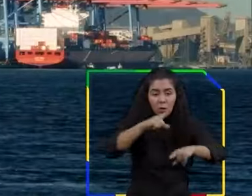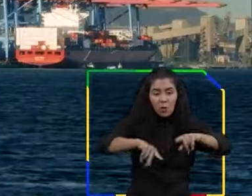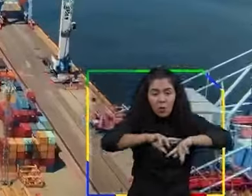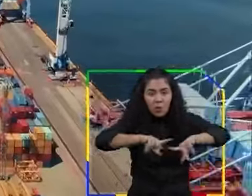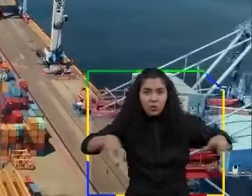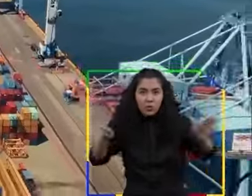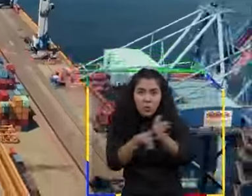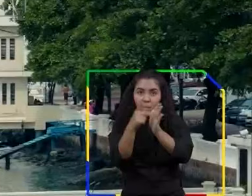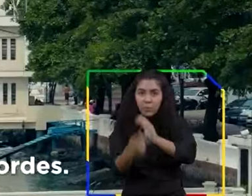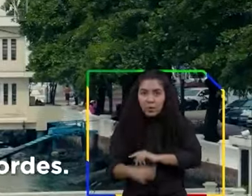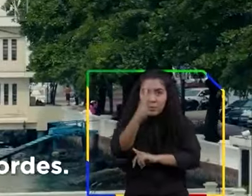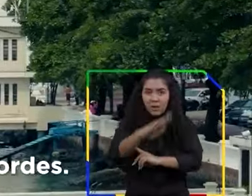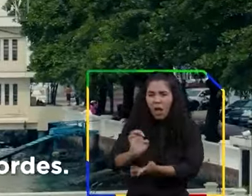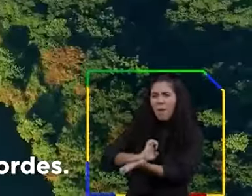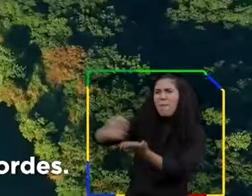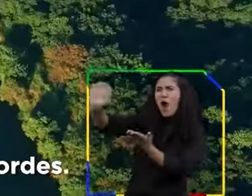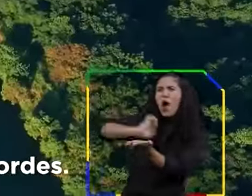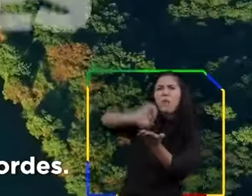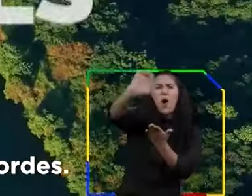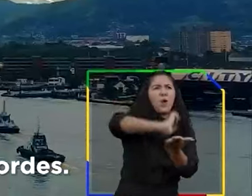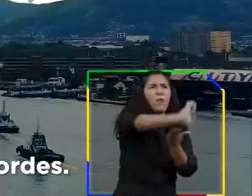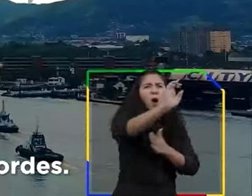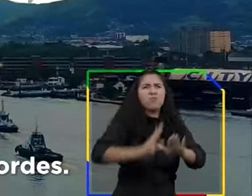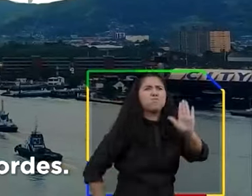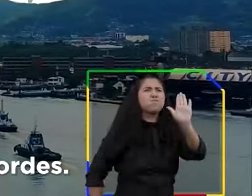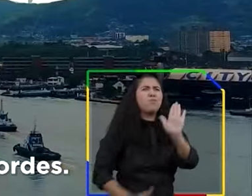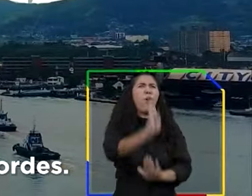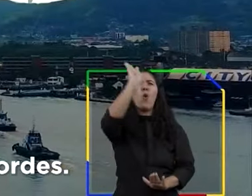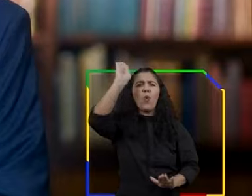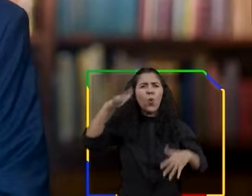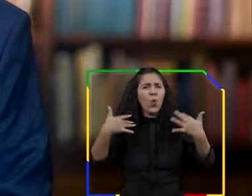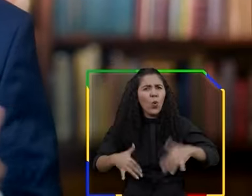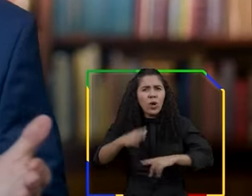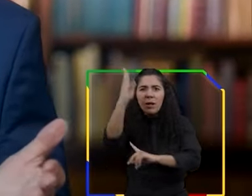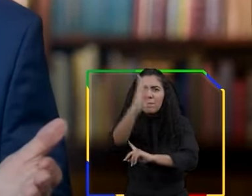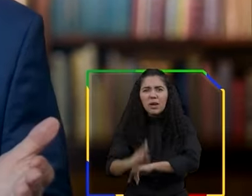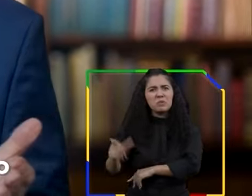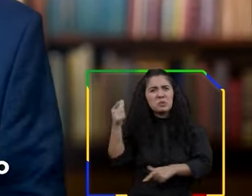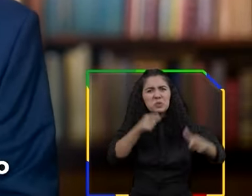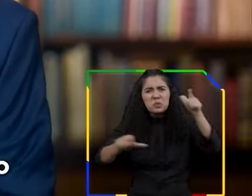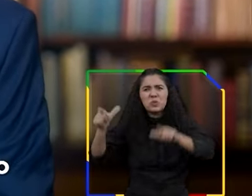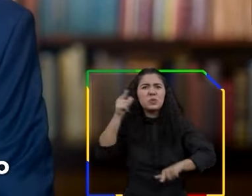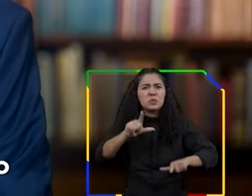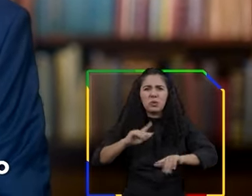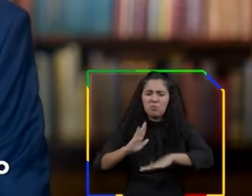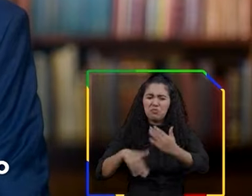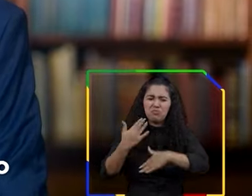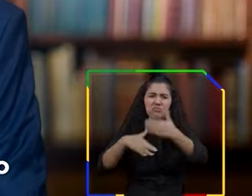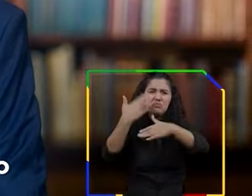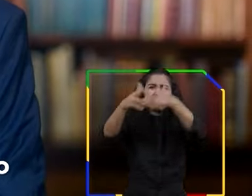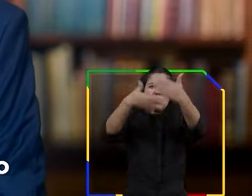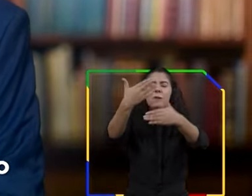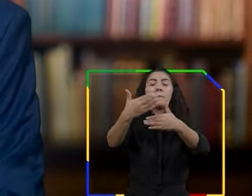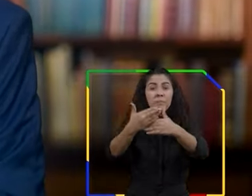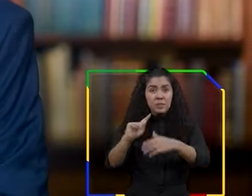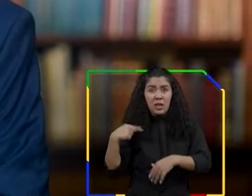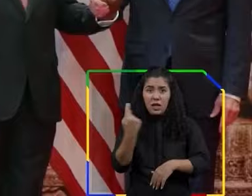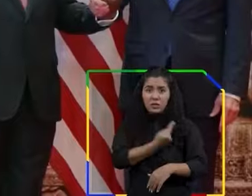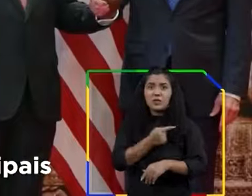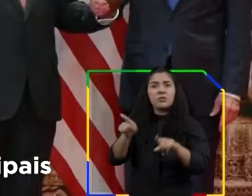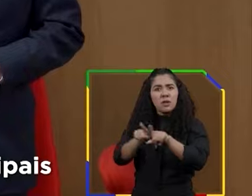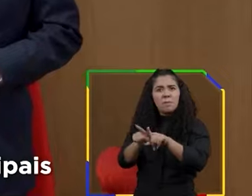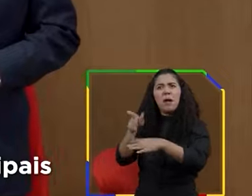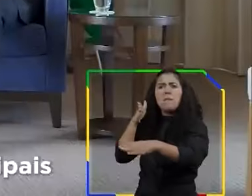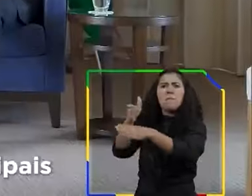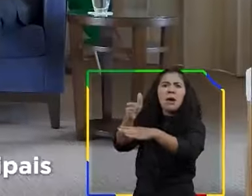nossos produtos. Nossas exportações bateram recordes. O Brasil recuperou seu protagonismo no cenário mundial.